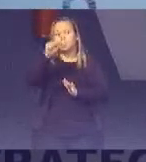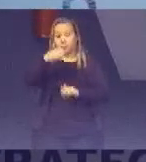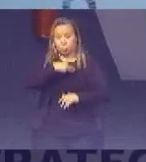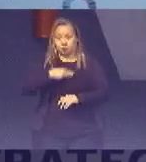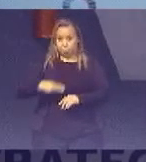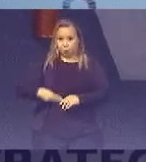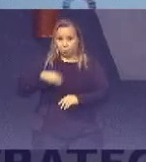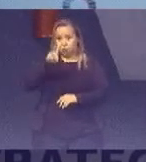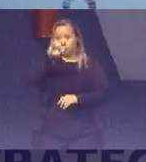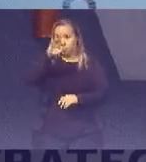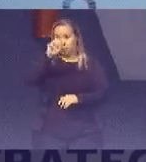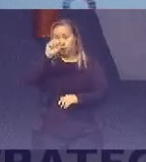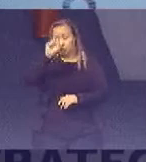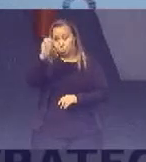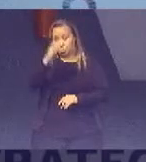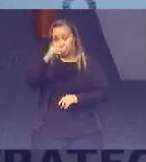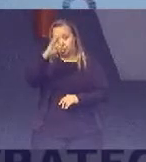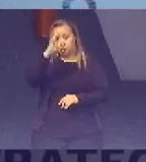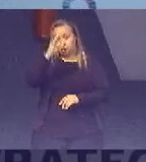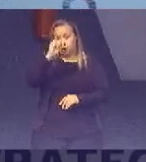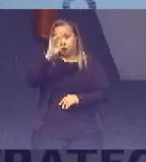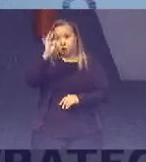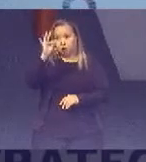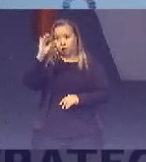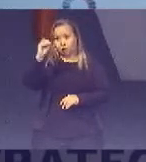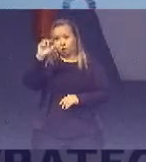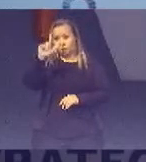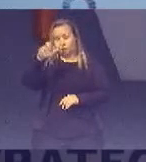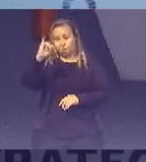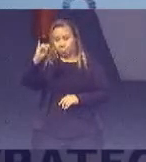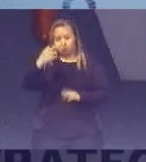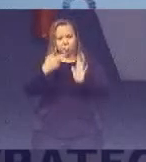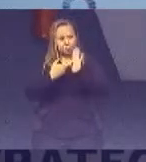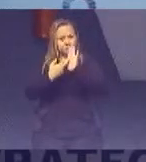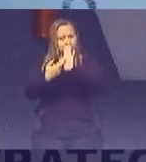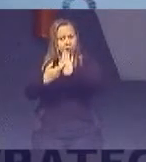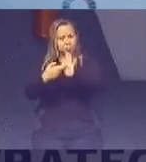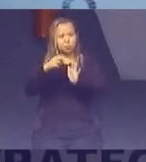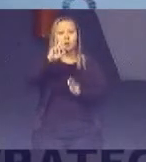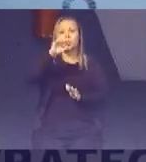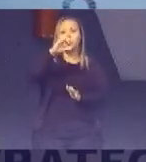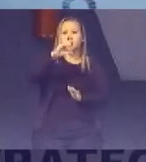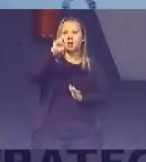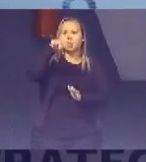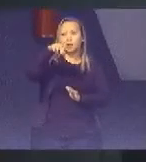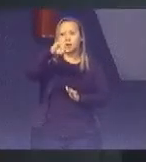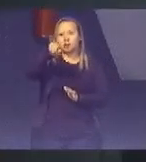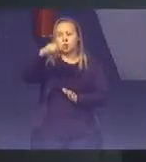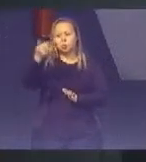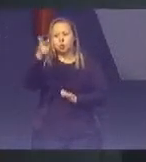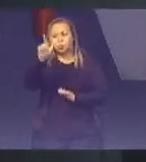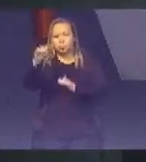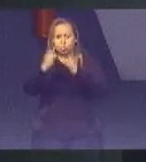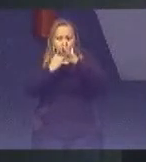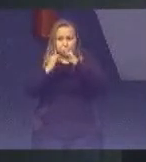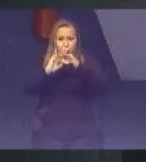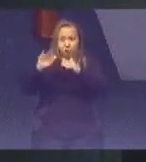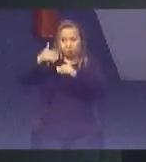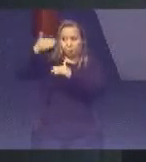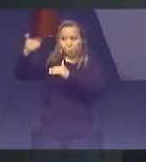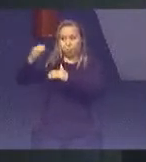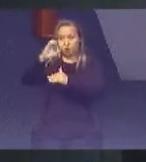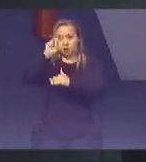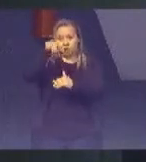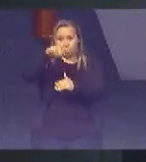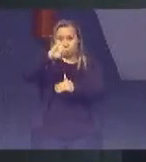Interinstitucional De representantes Do CNJ E de representantes De outras instituições Fora do CNJ